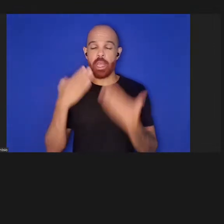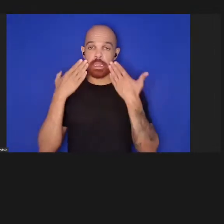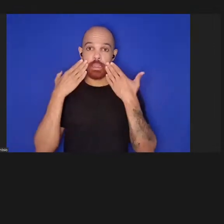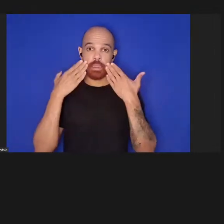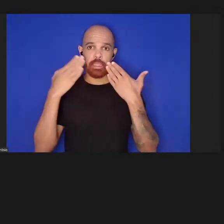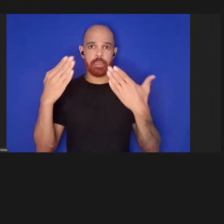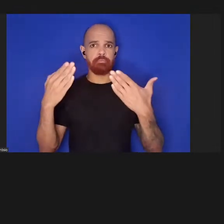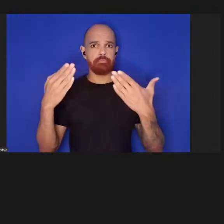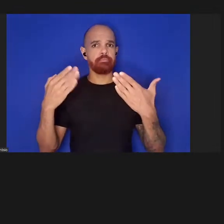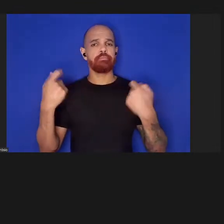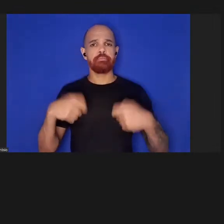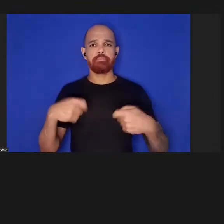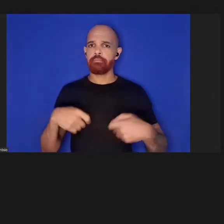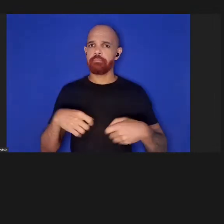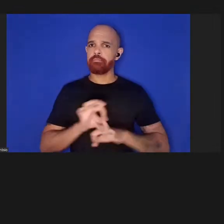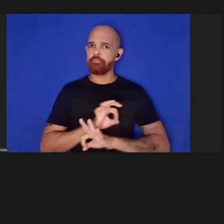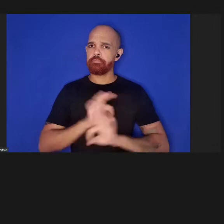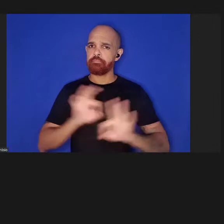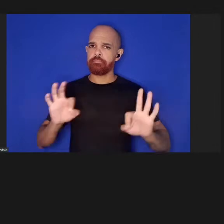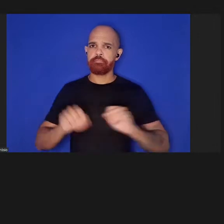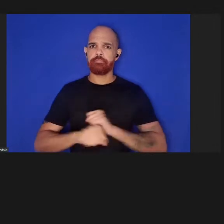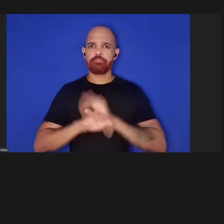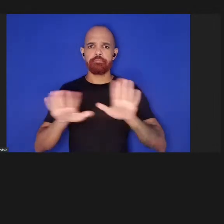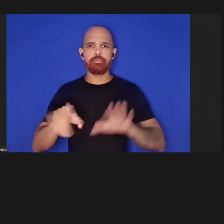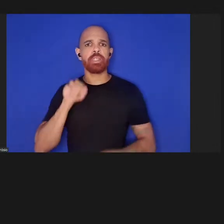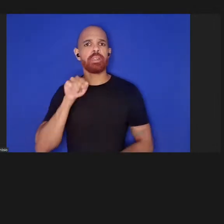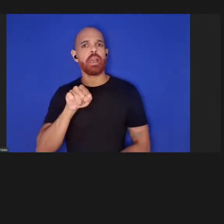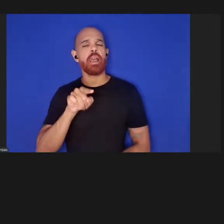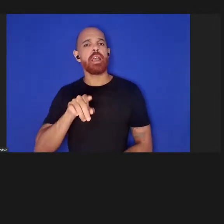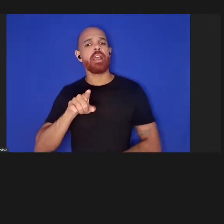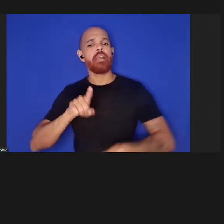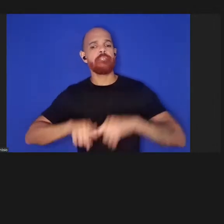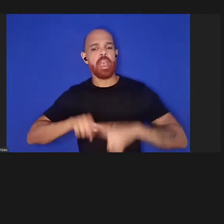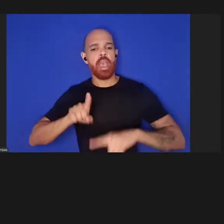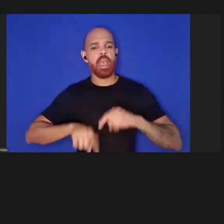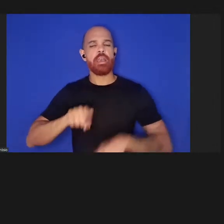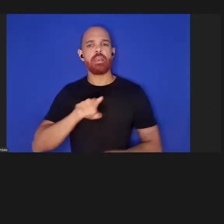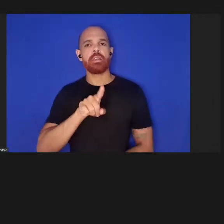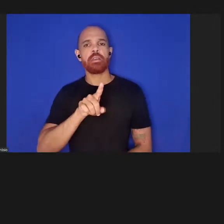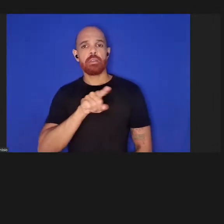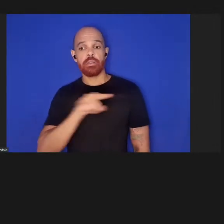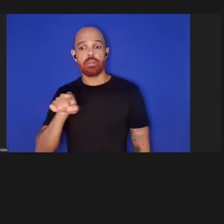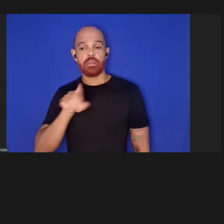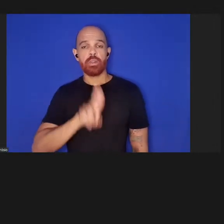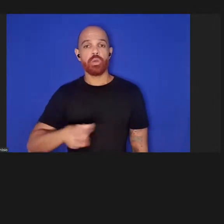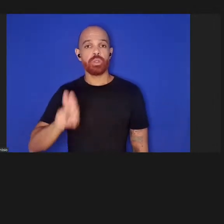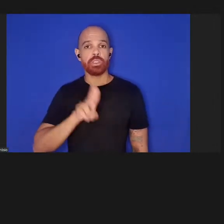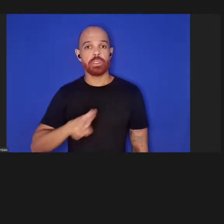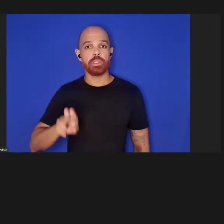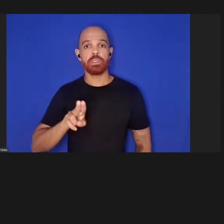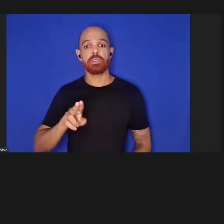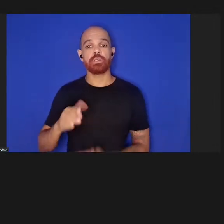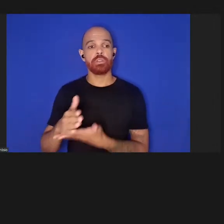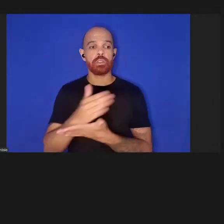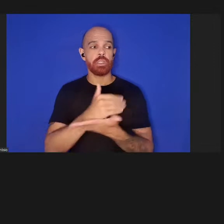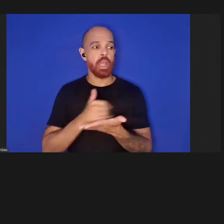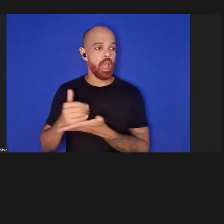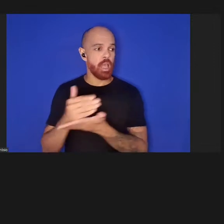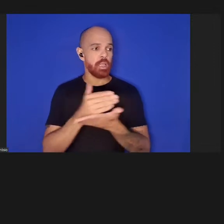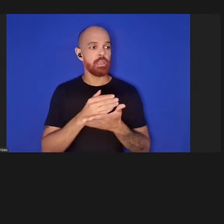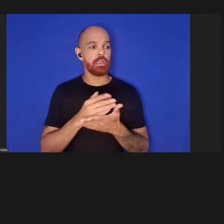sobre as ferramentas que as pessoas estão utilizando e aos dados que estão coletando